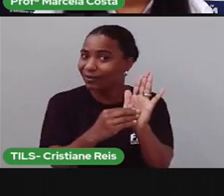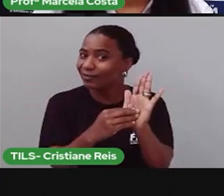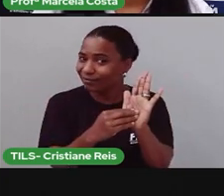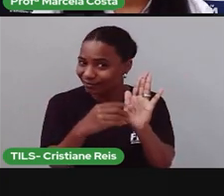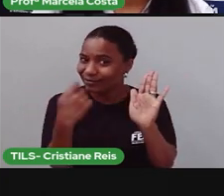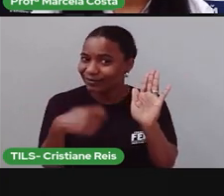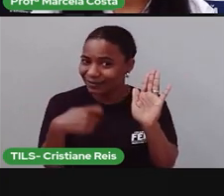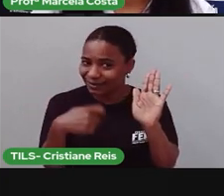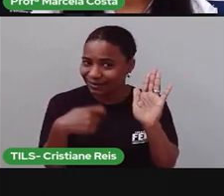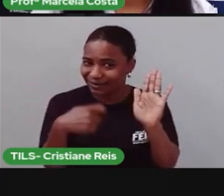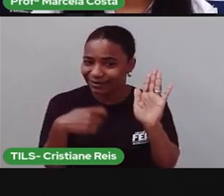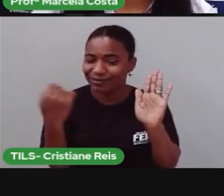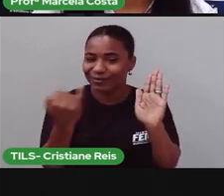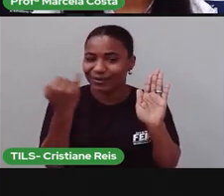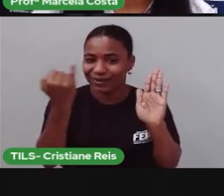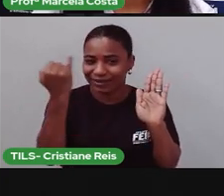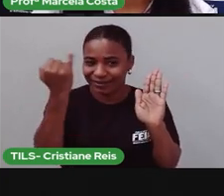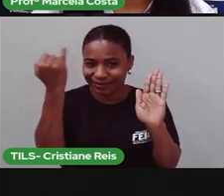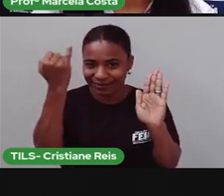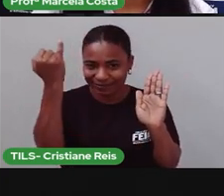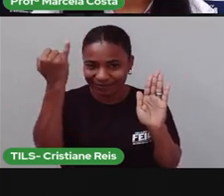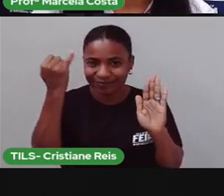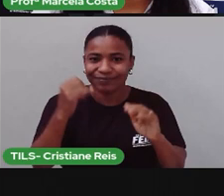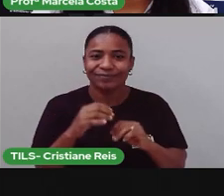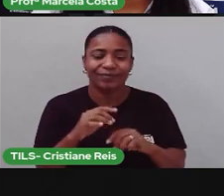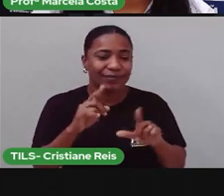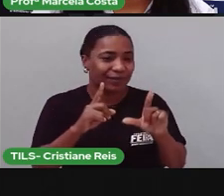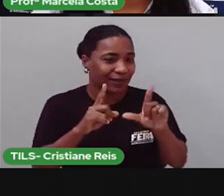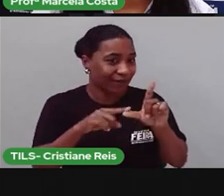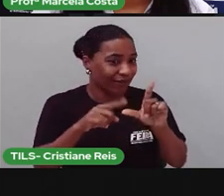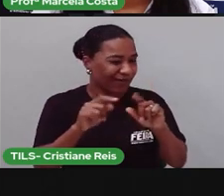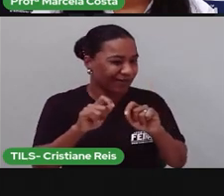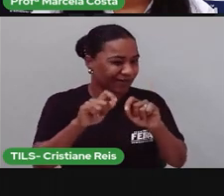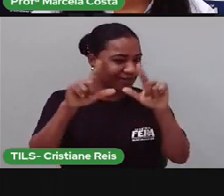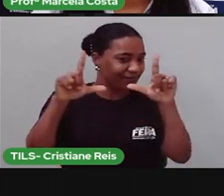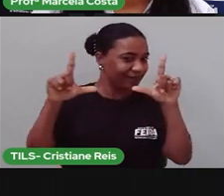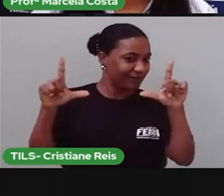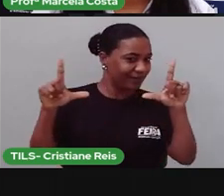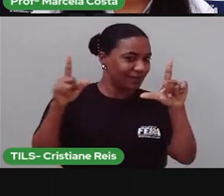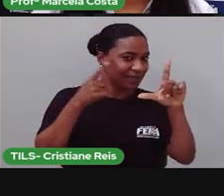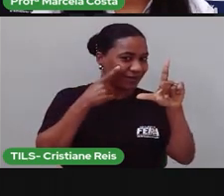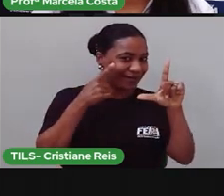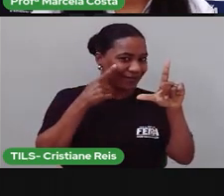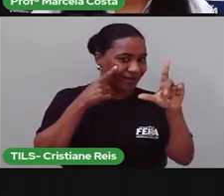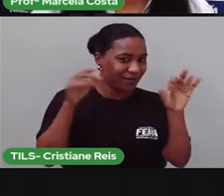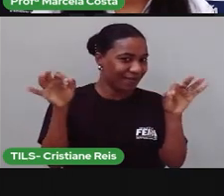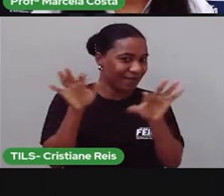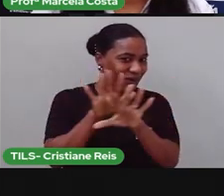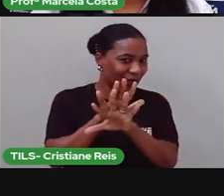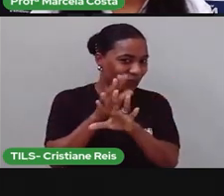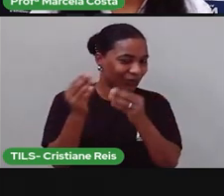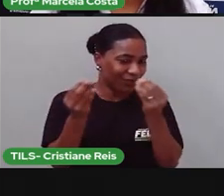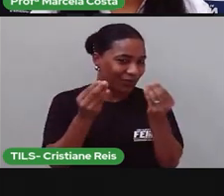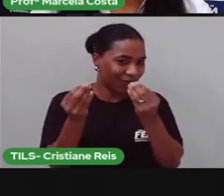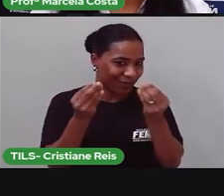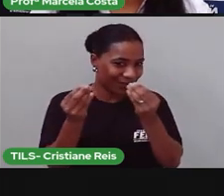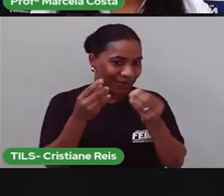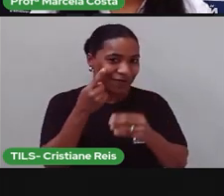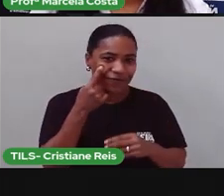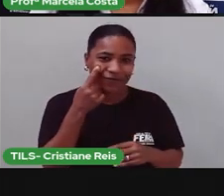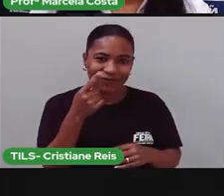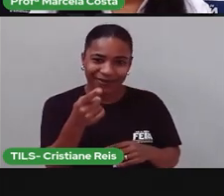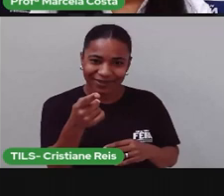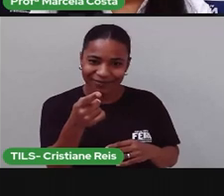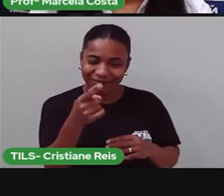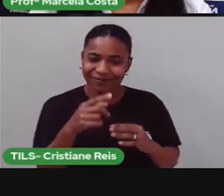Deixa eu colocar aqui Aumentar o tamanho desse bilhete pra você ver direitinho como ficou o nosso bilhete